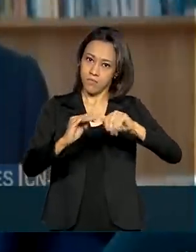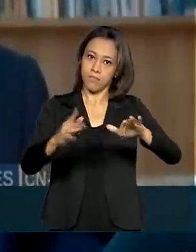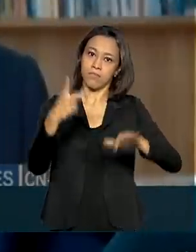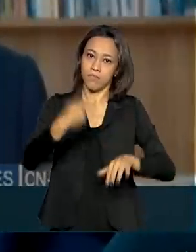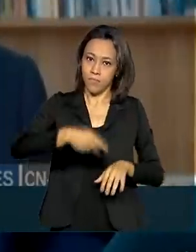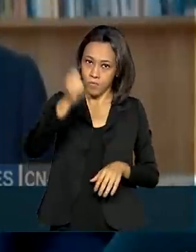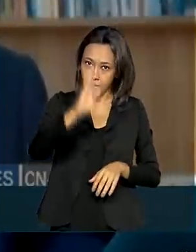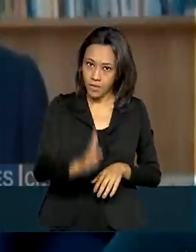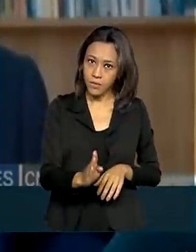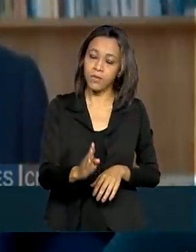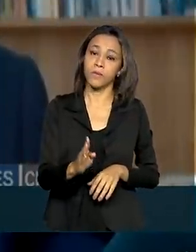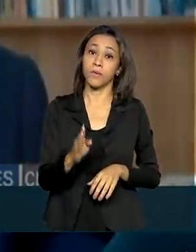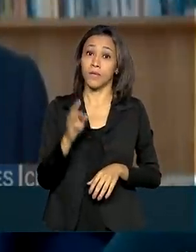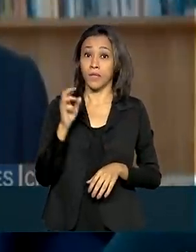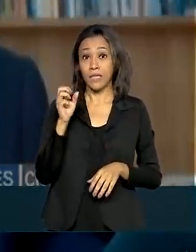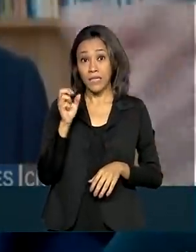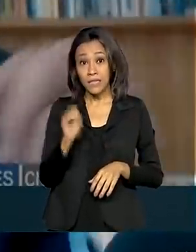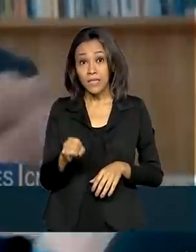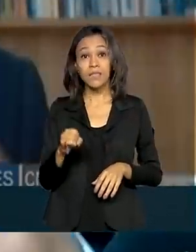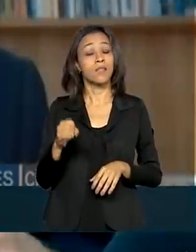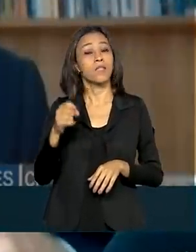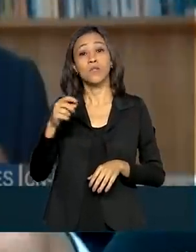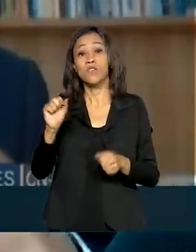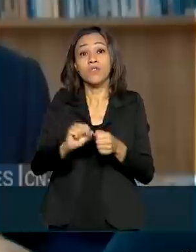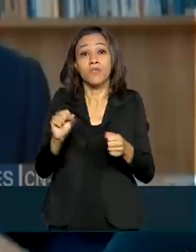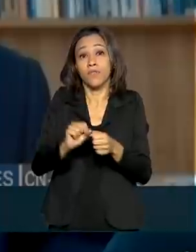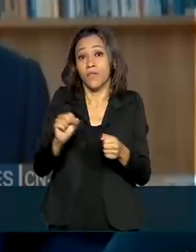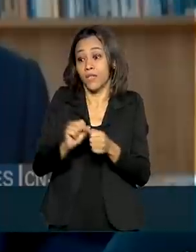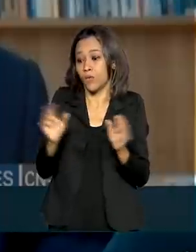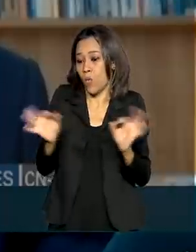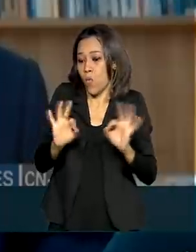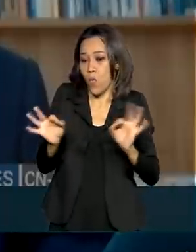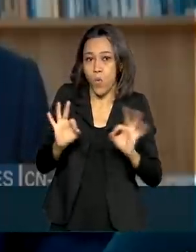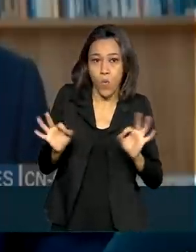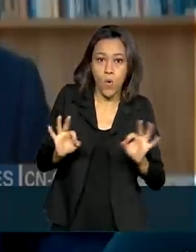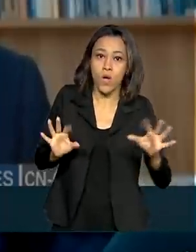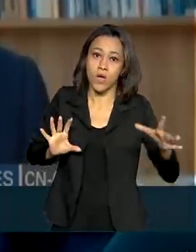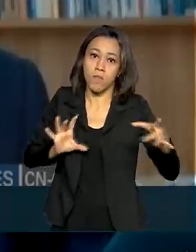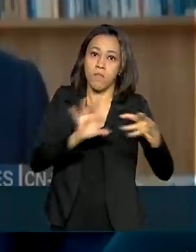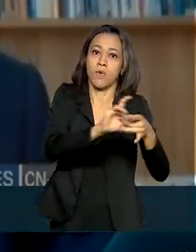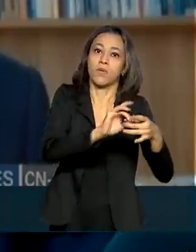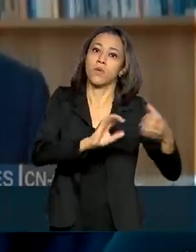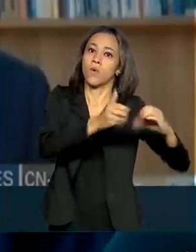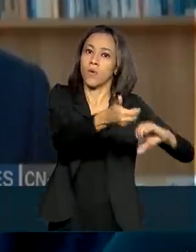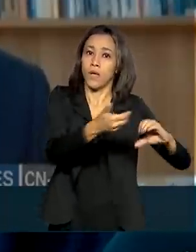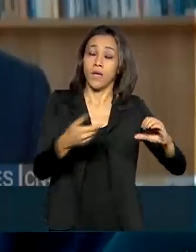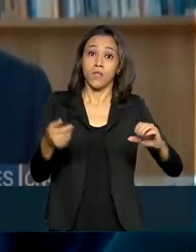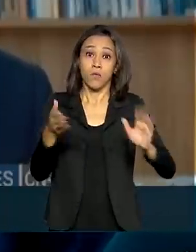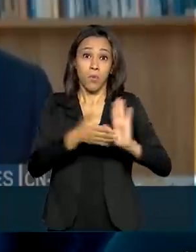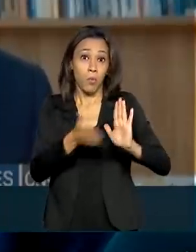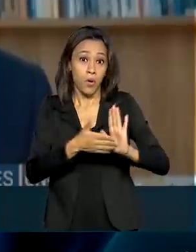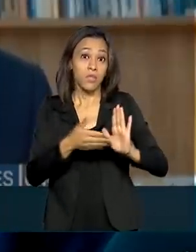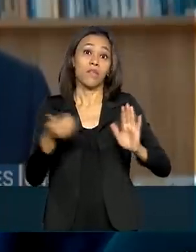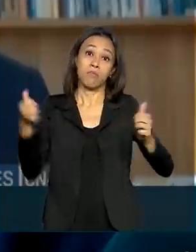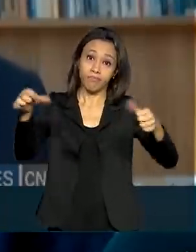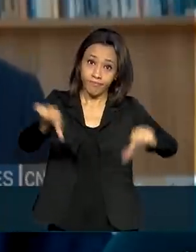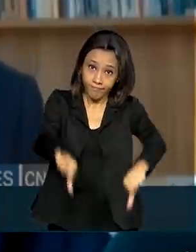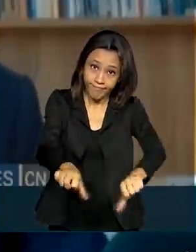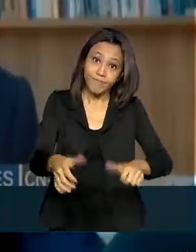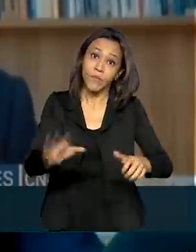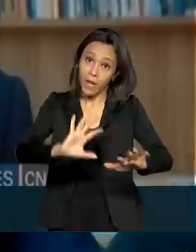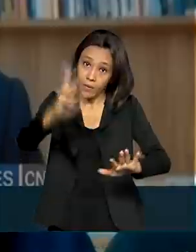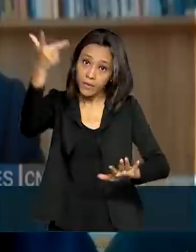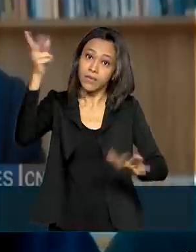caso não tivéssemos feito exatamente nós, junto com o Congresso, todas as medidas que fizemos. O que